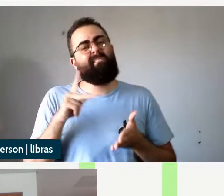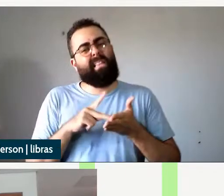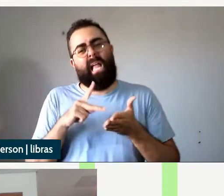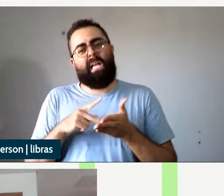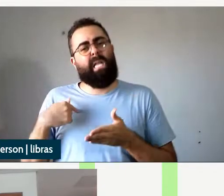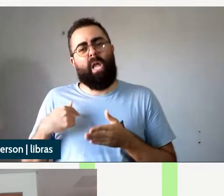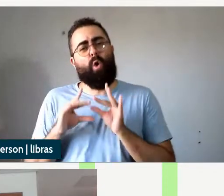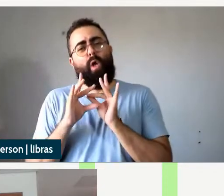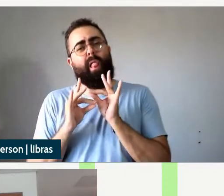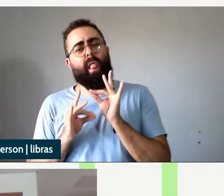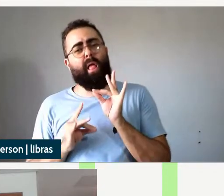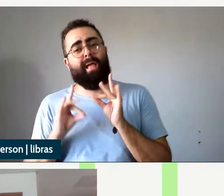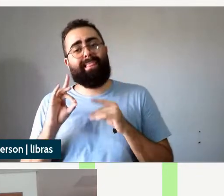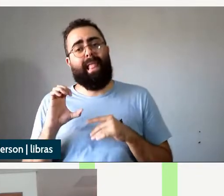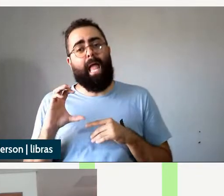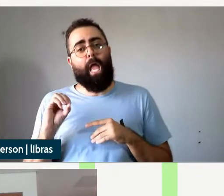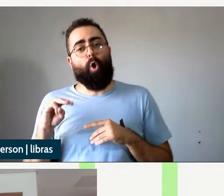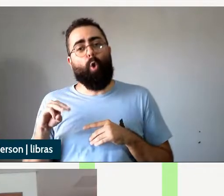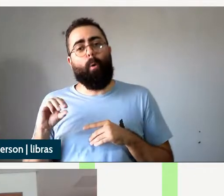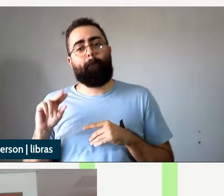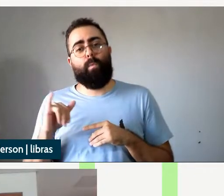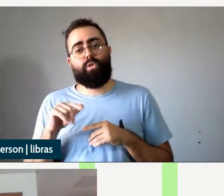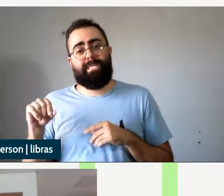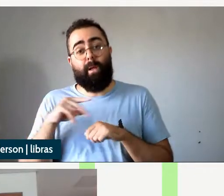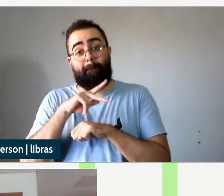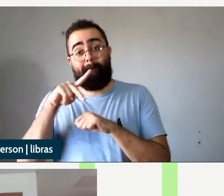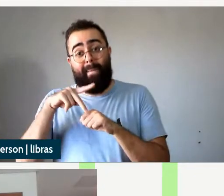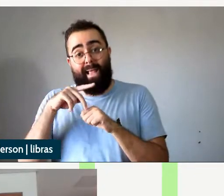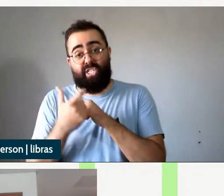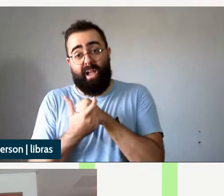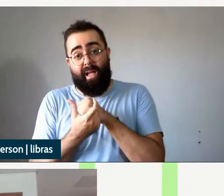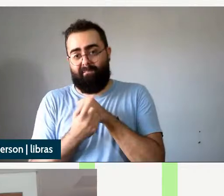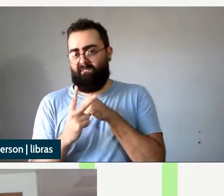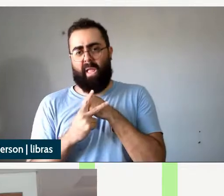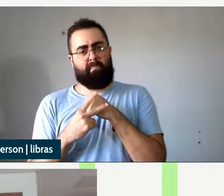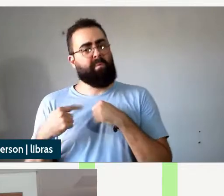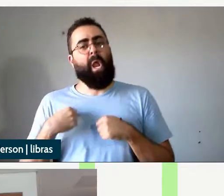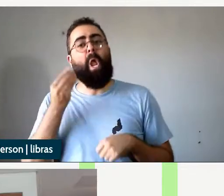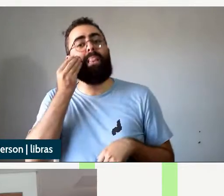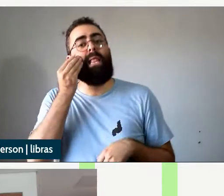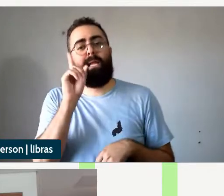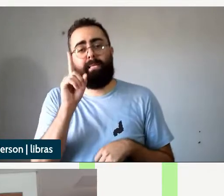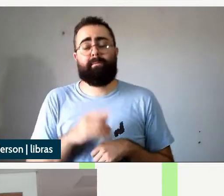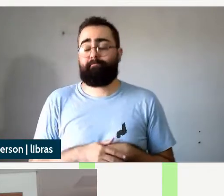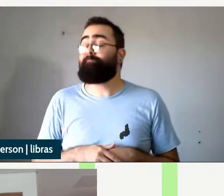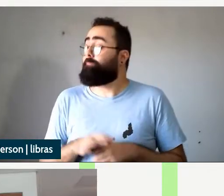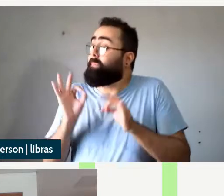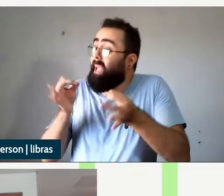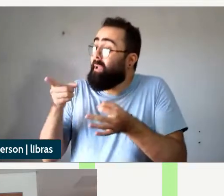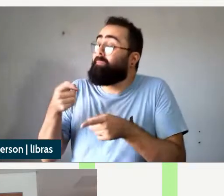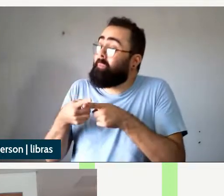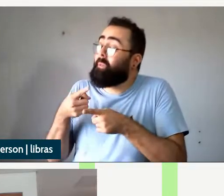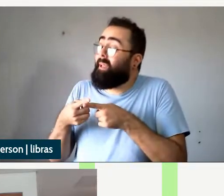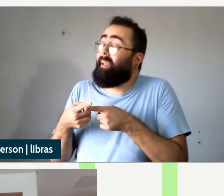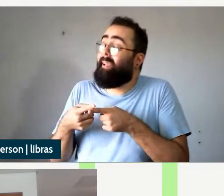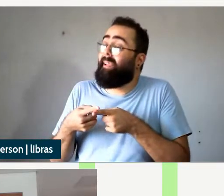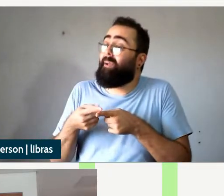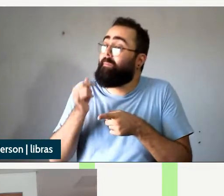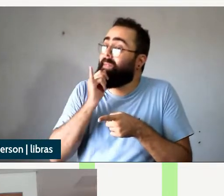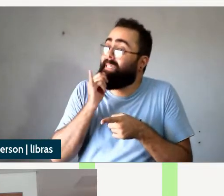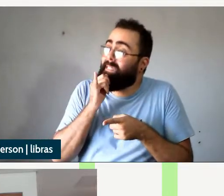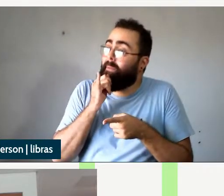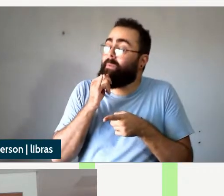posso pensar sim até porque justamente uma hipótese de coerção ela salva o que seria uma